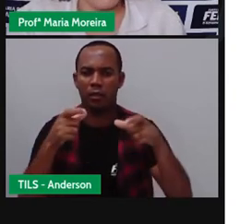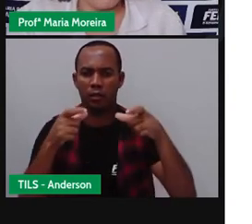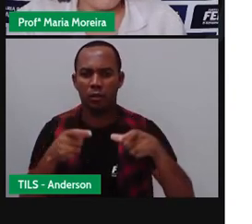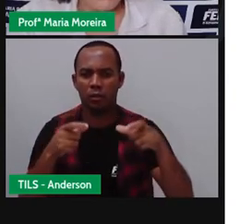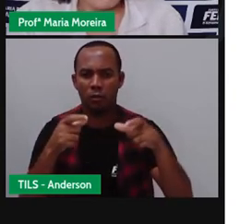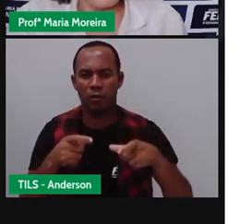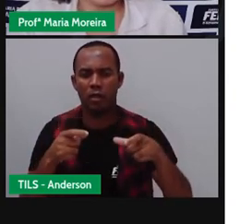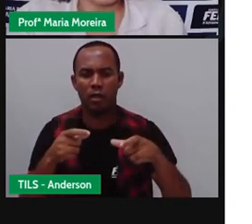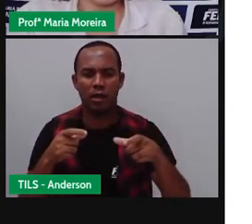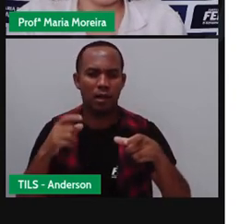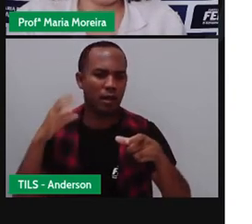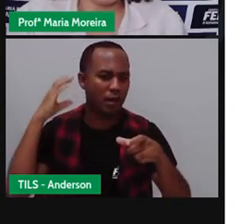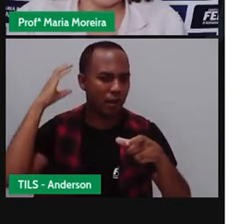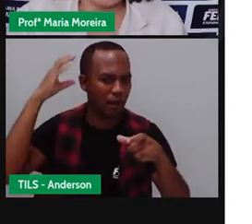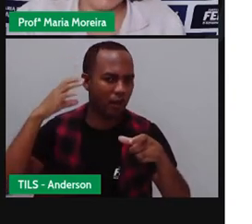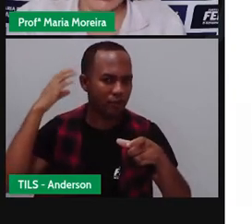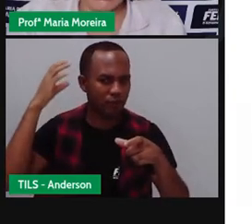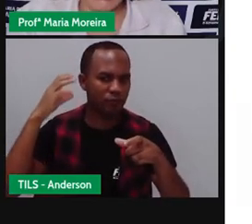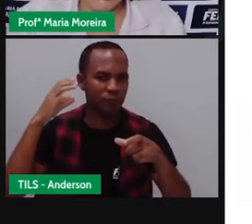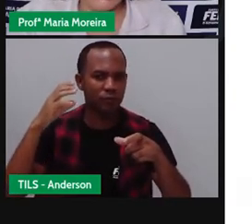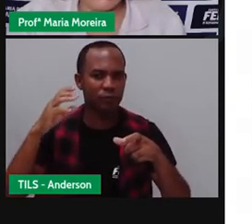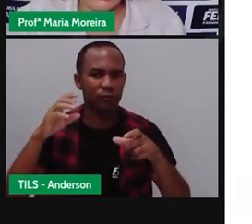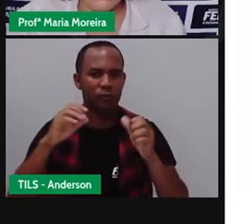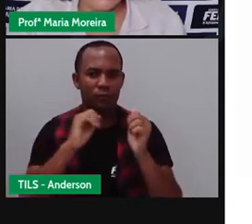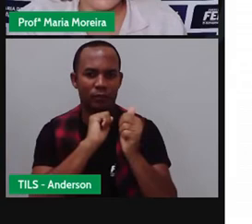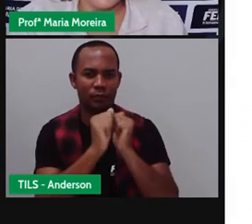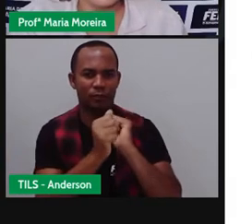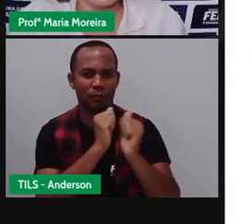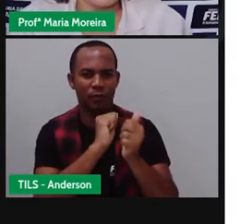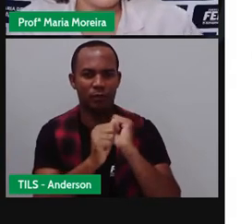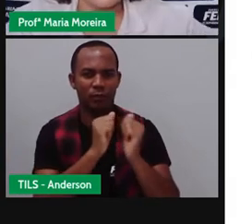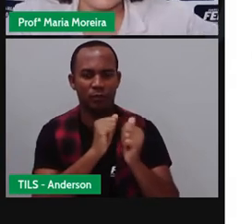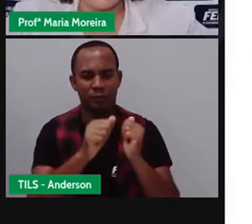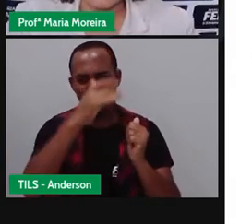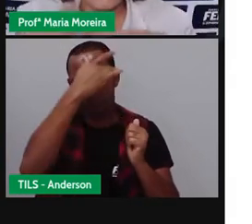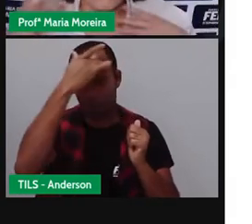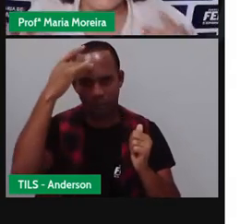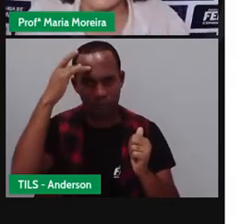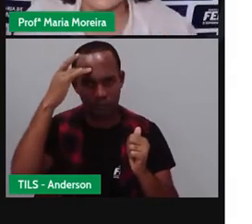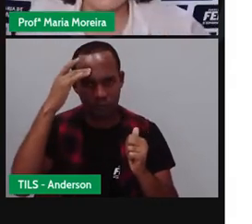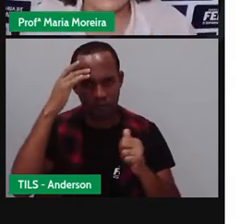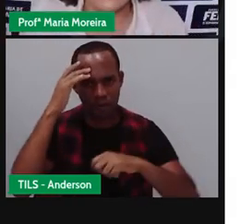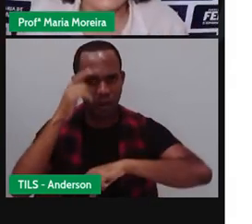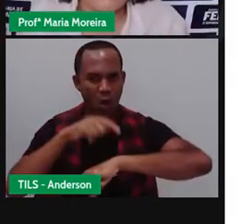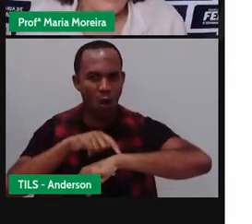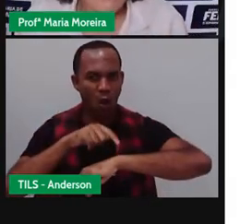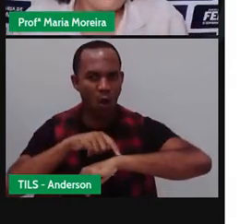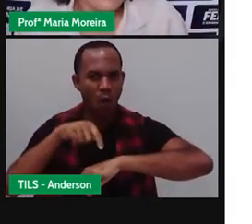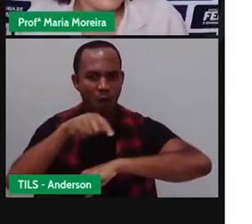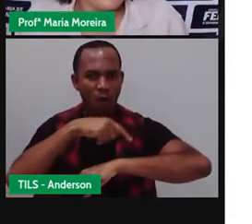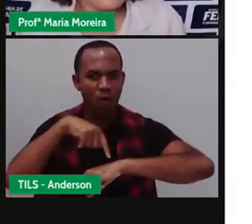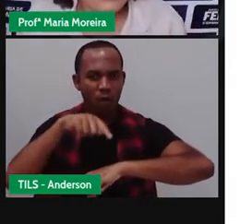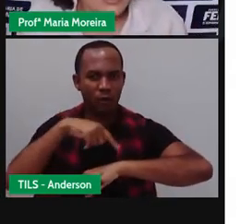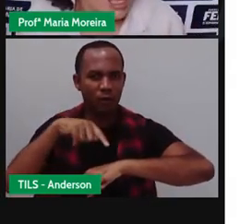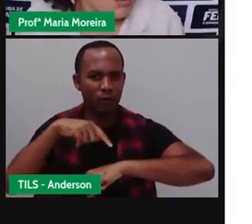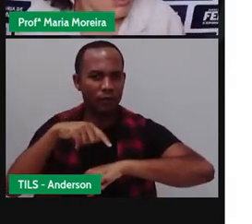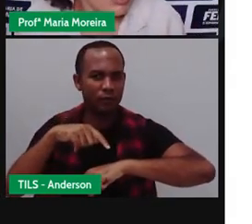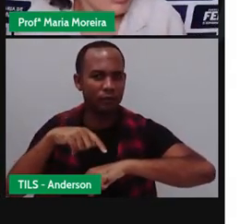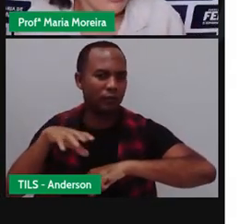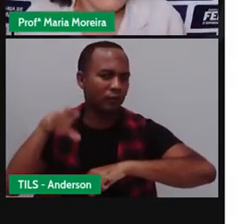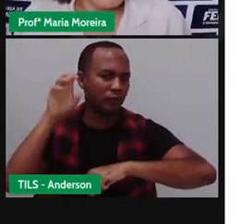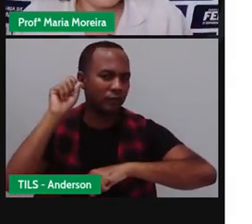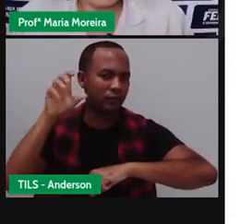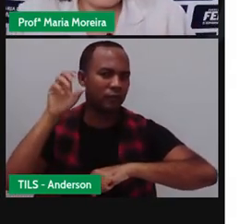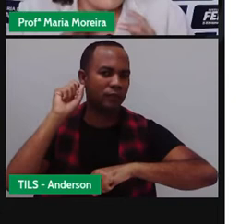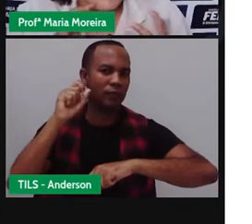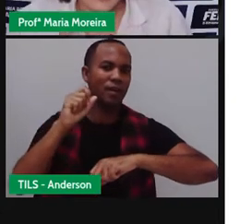esportivo para o jornal de Dumbly. Olha só. E aí as pessoas passavam horas da expectativa para a transmissão,